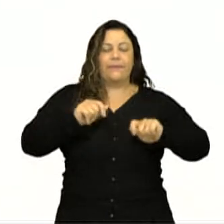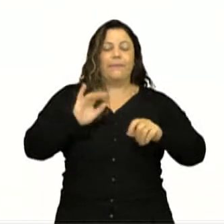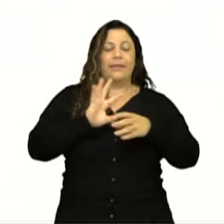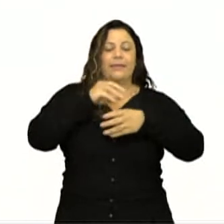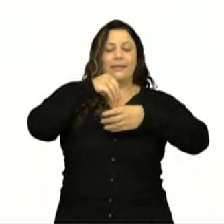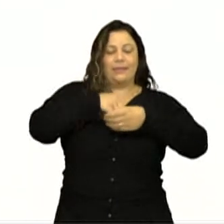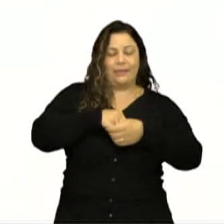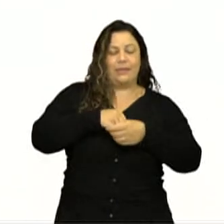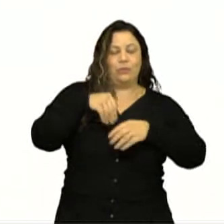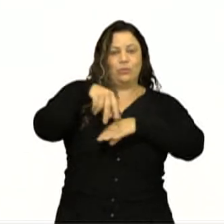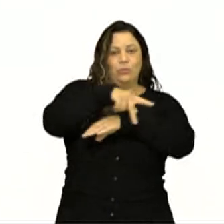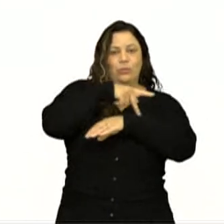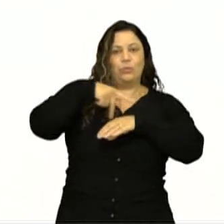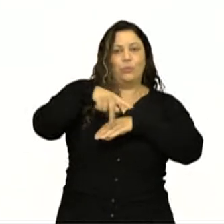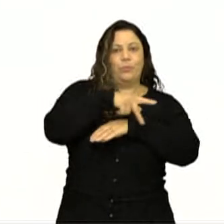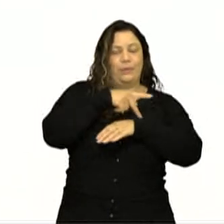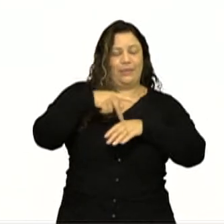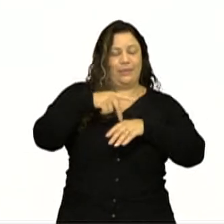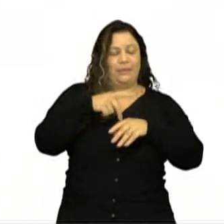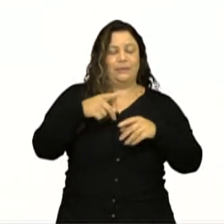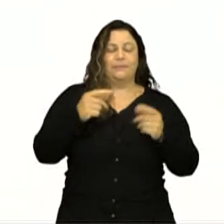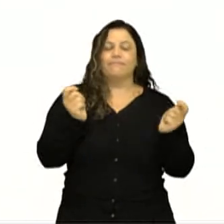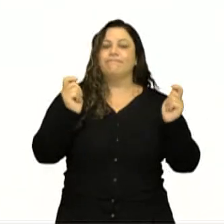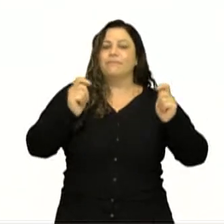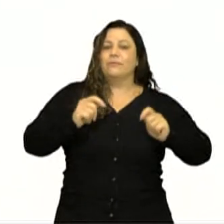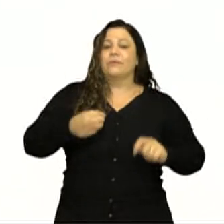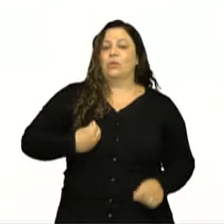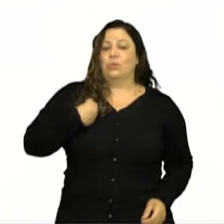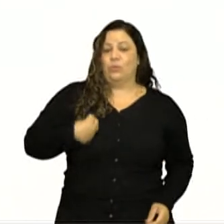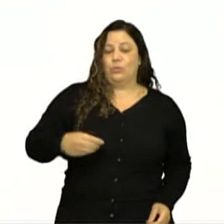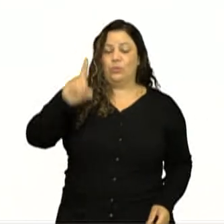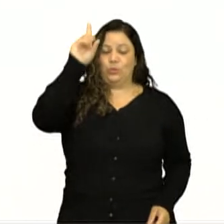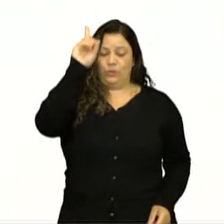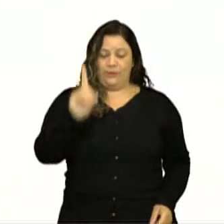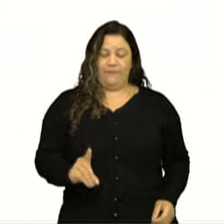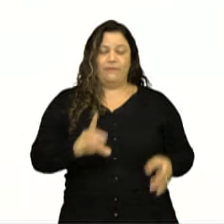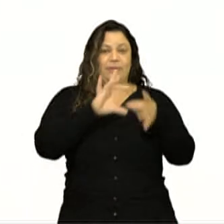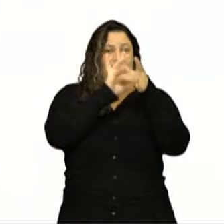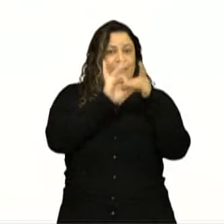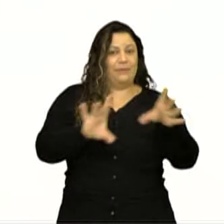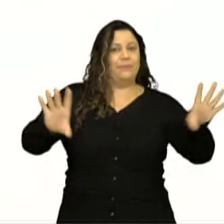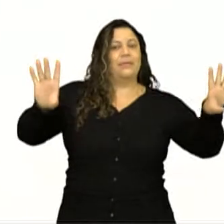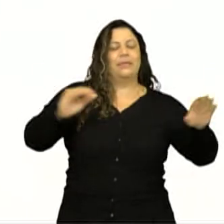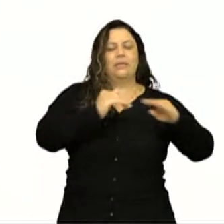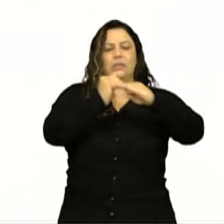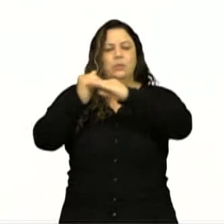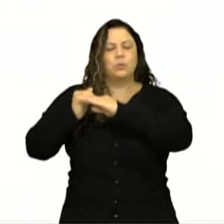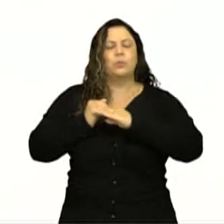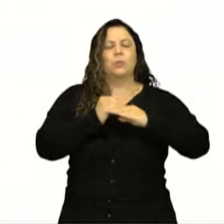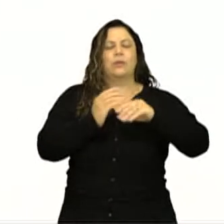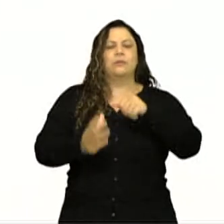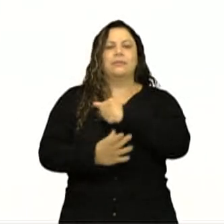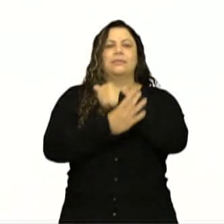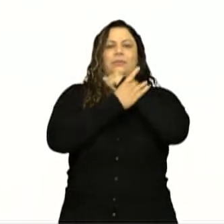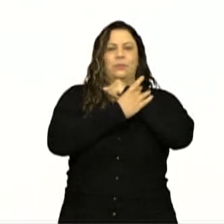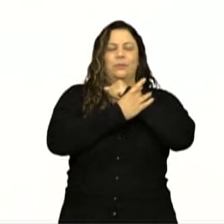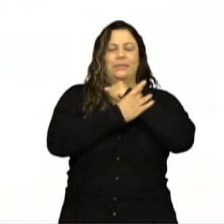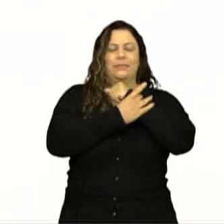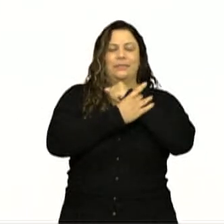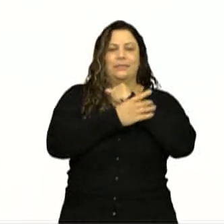inviolabilidade do direito à vida, a liberdade, a igualdade, a segurança e a